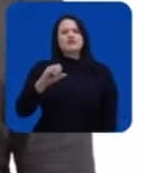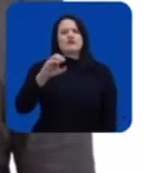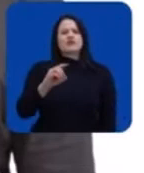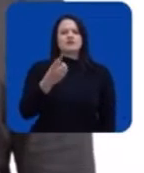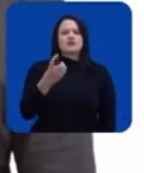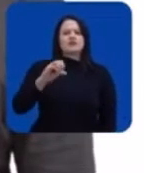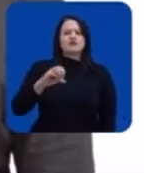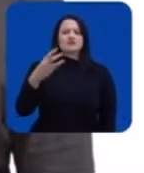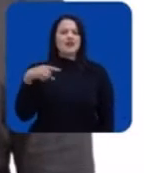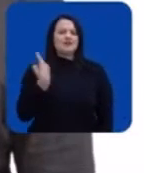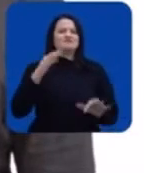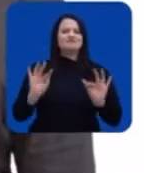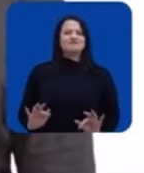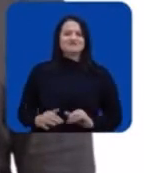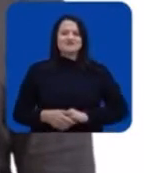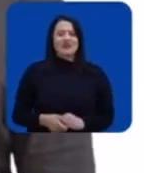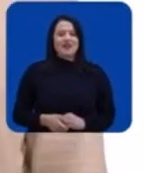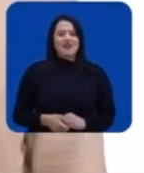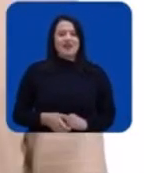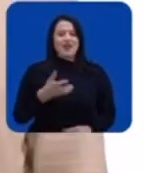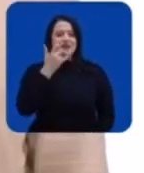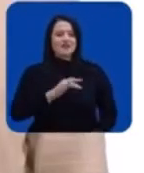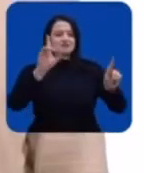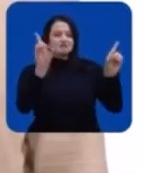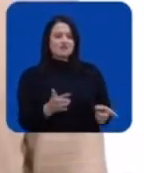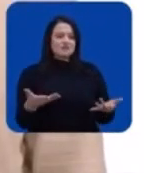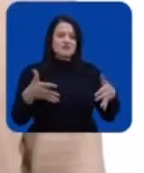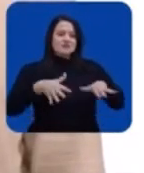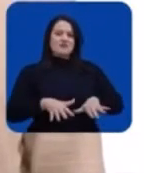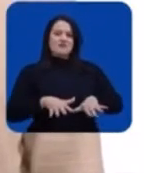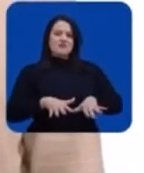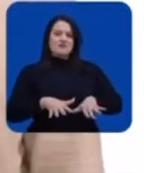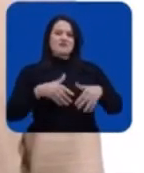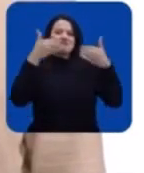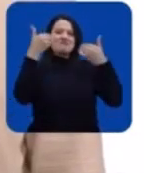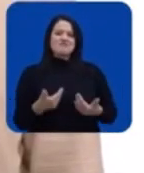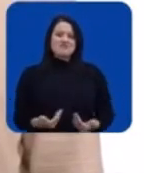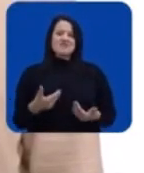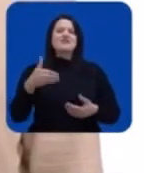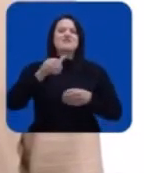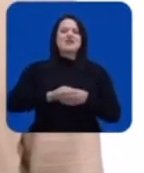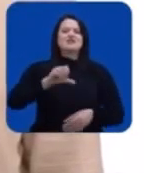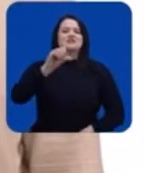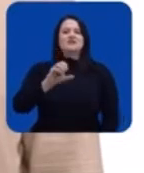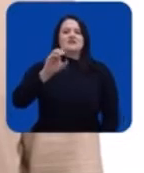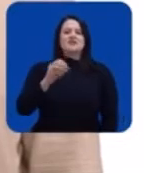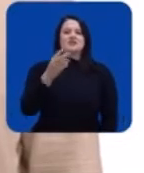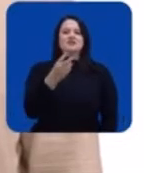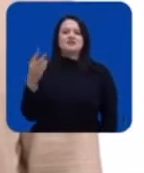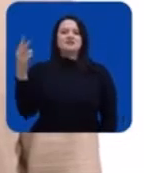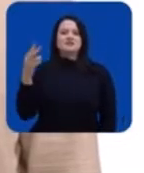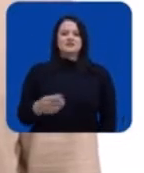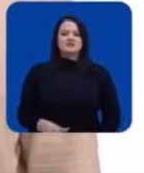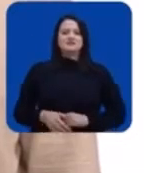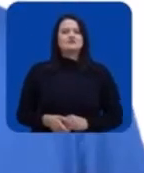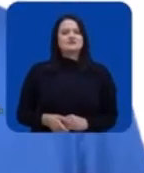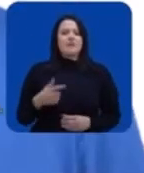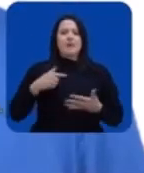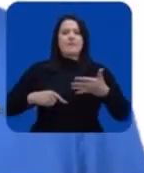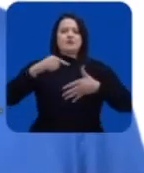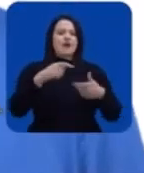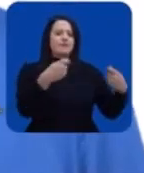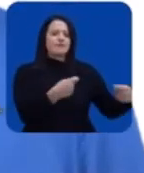possível. 90-9-3. Somos todos felizados. Inclusão das crianças especiais. Ronaldo Verdiano, 90-222.